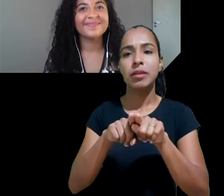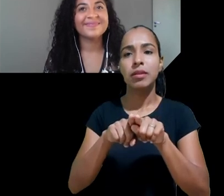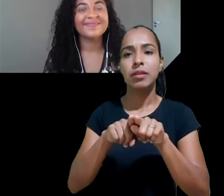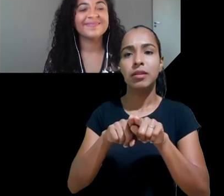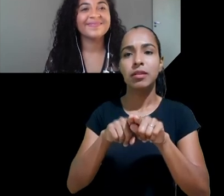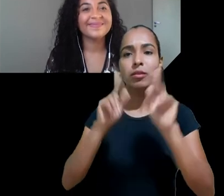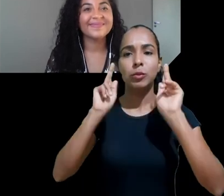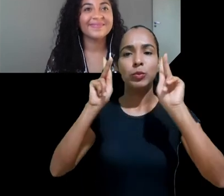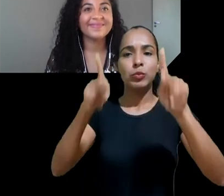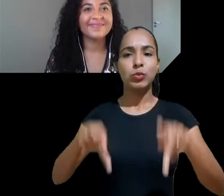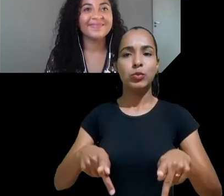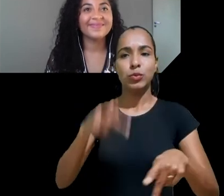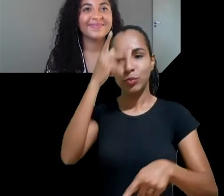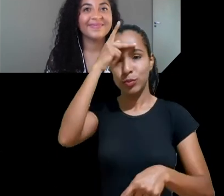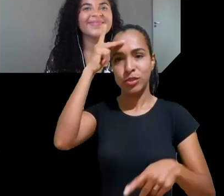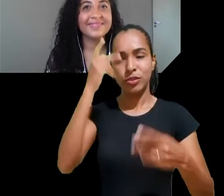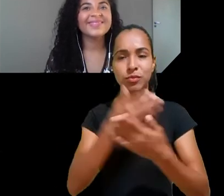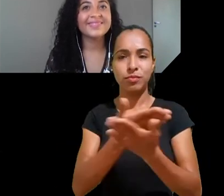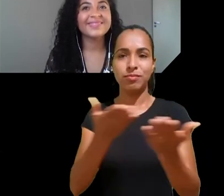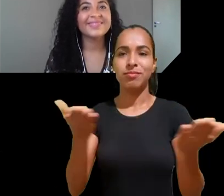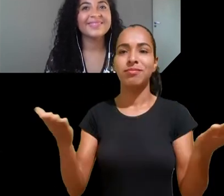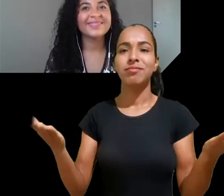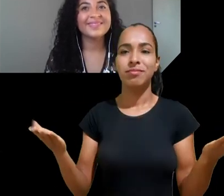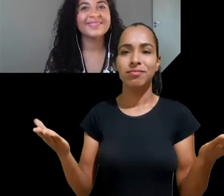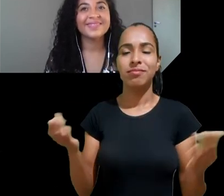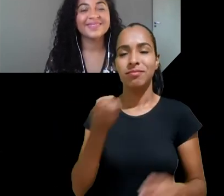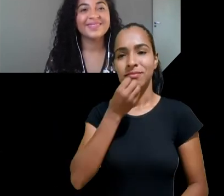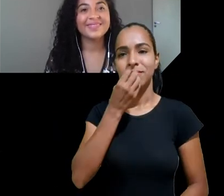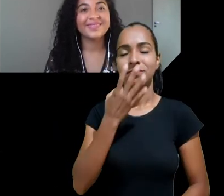tão memoráveis muito obrigada